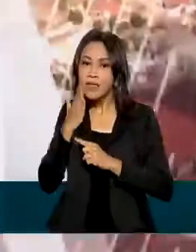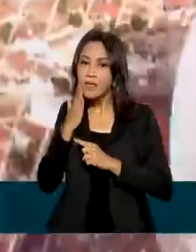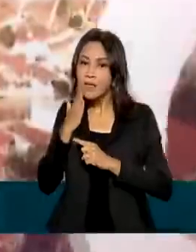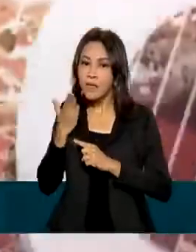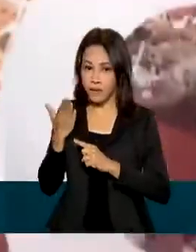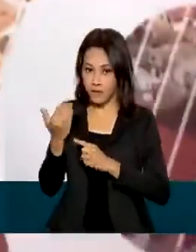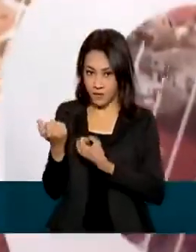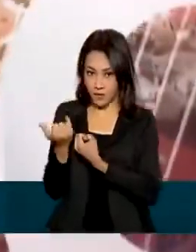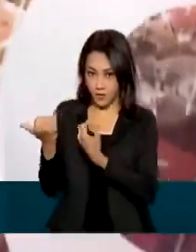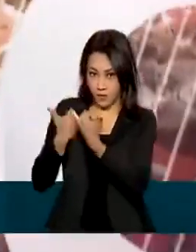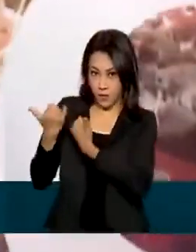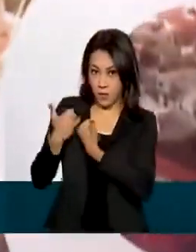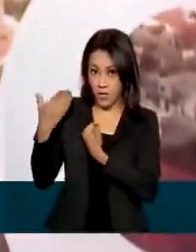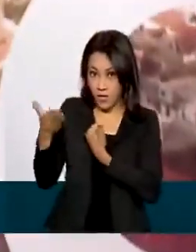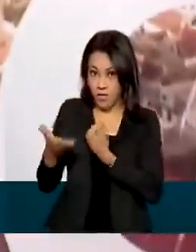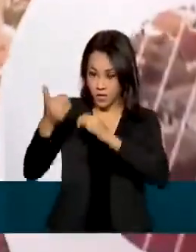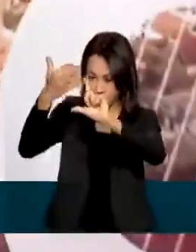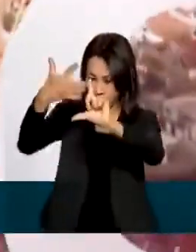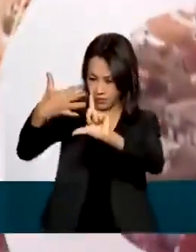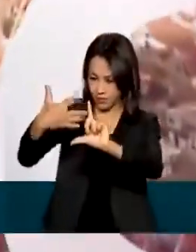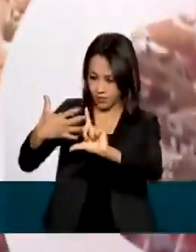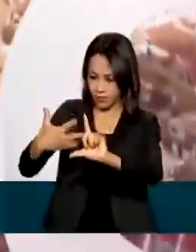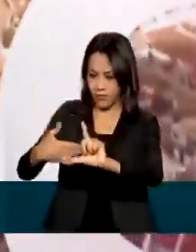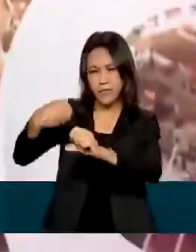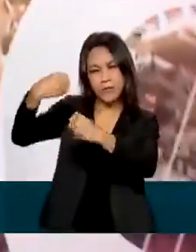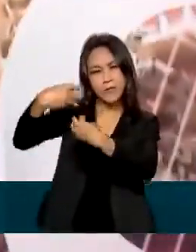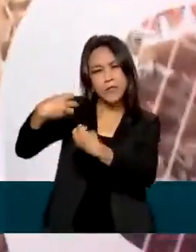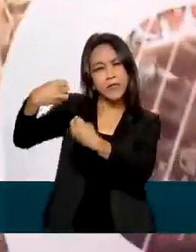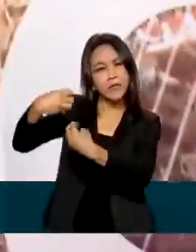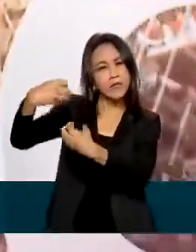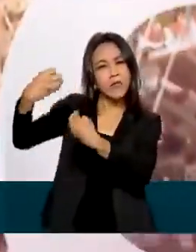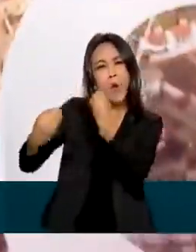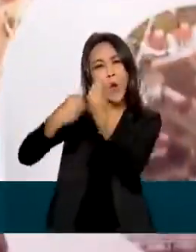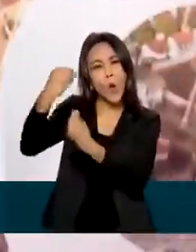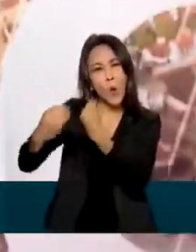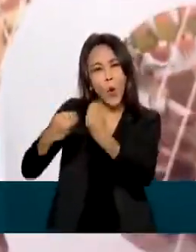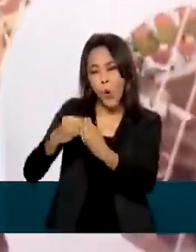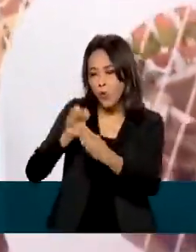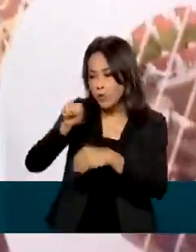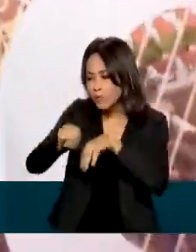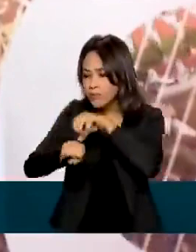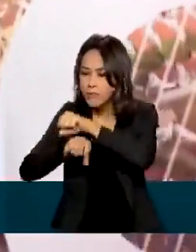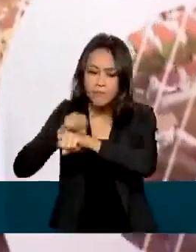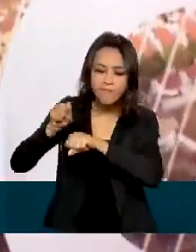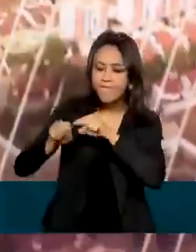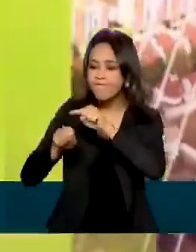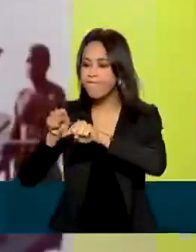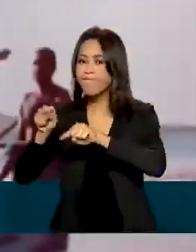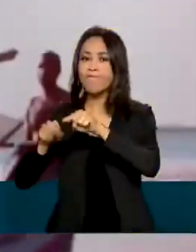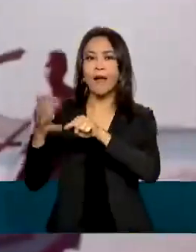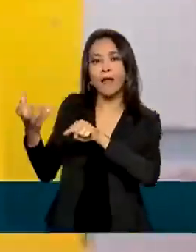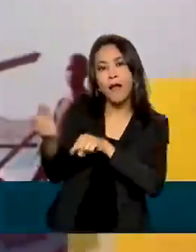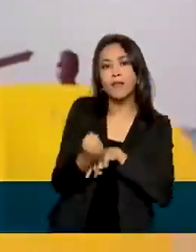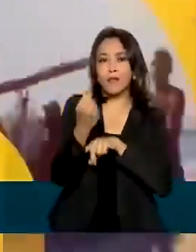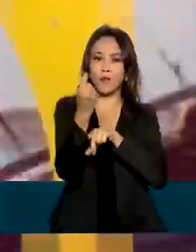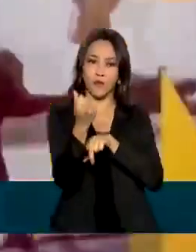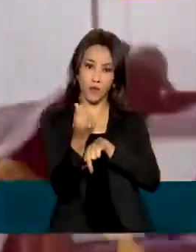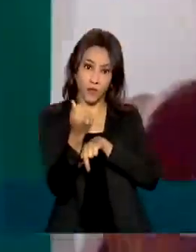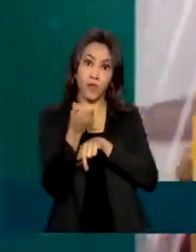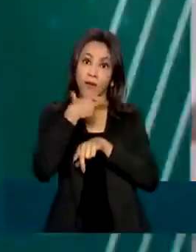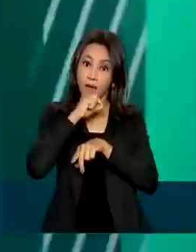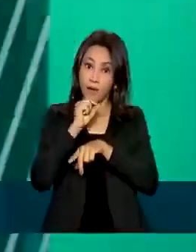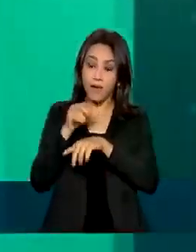.br. Na página ainda tem um passo a passo com todas as informações para o resgate dos valores para quem fez a